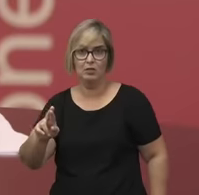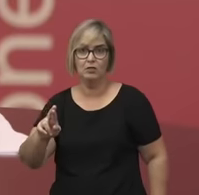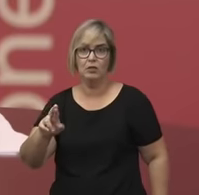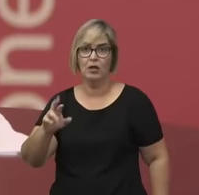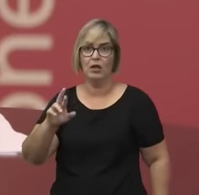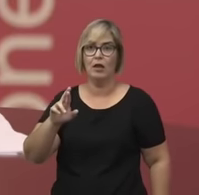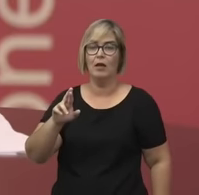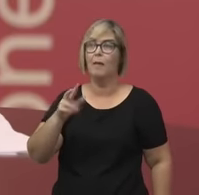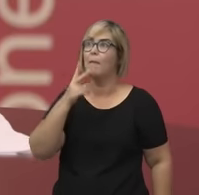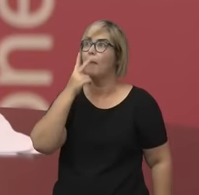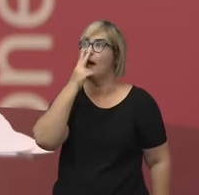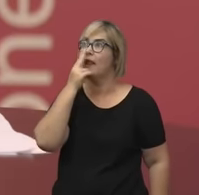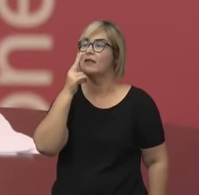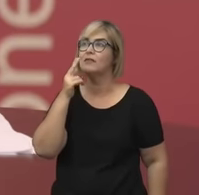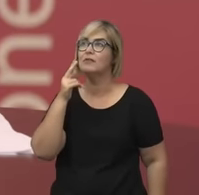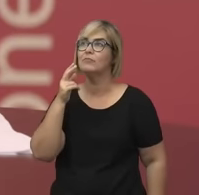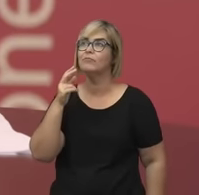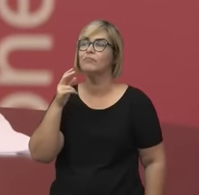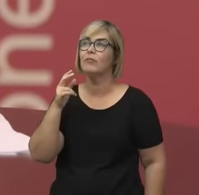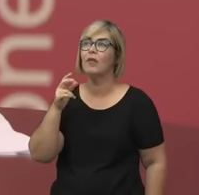Anísia Floresta. Então,